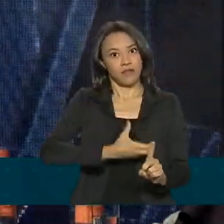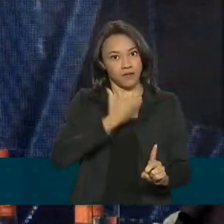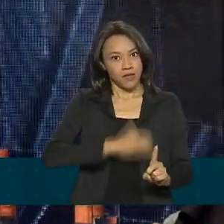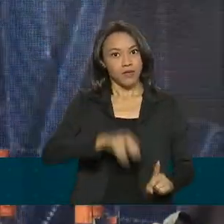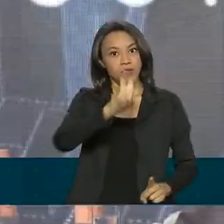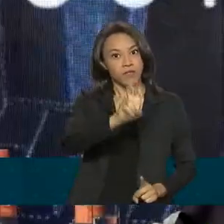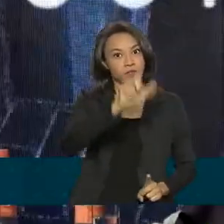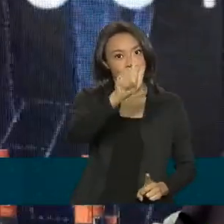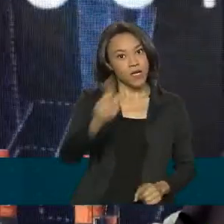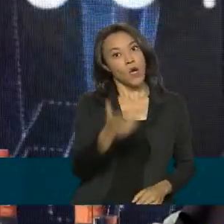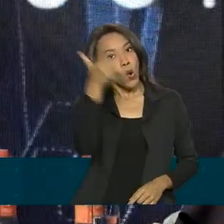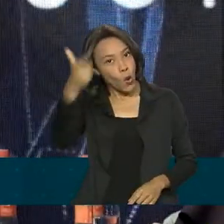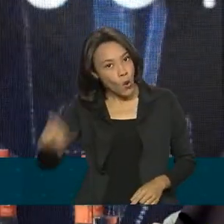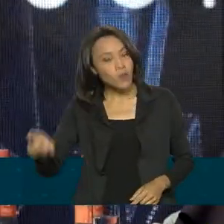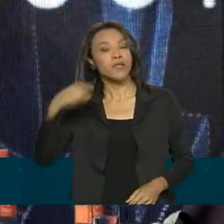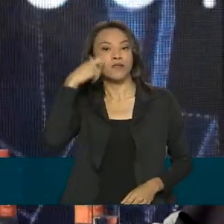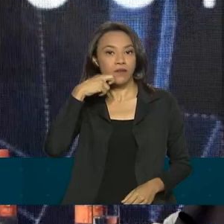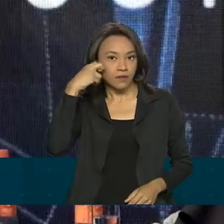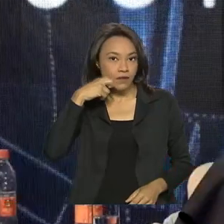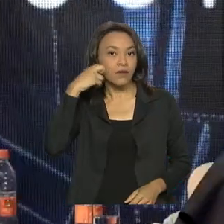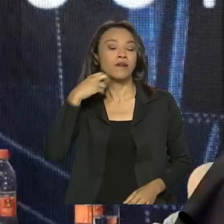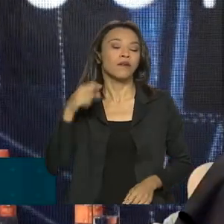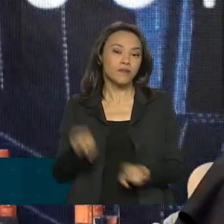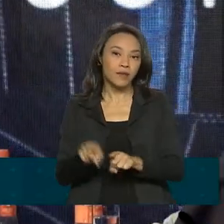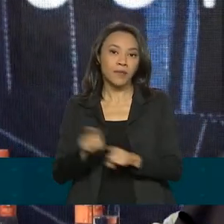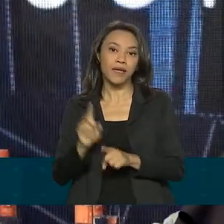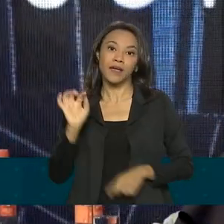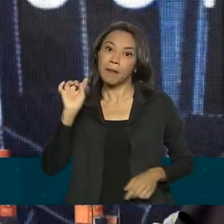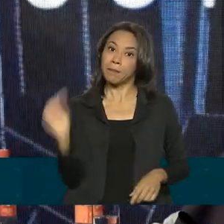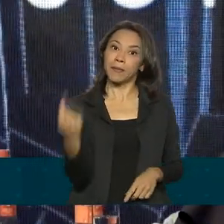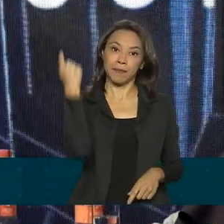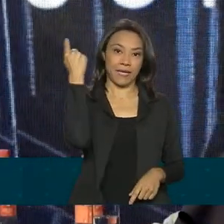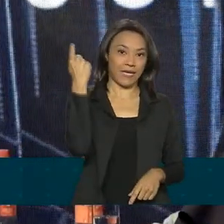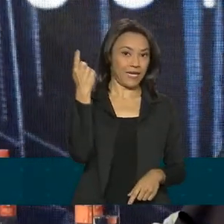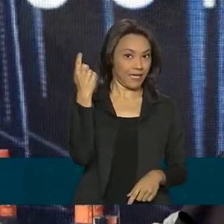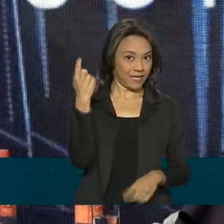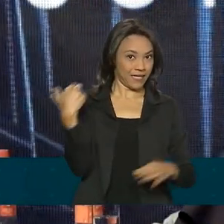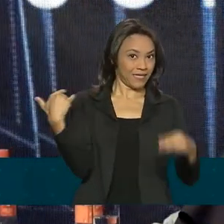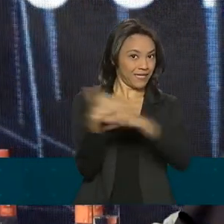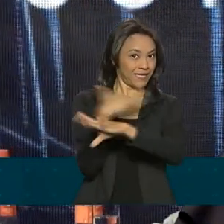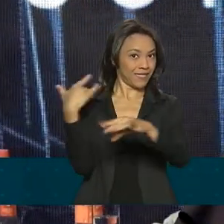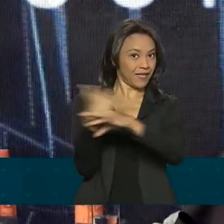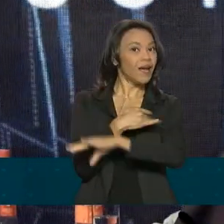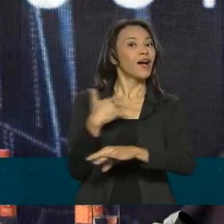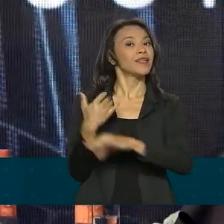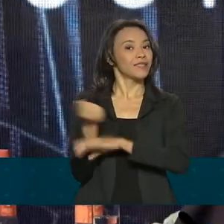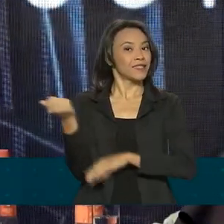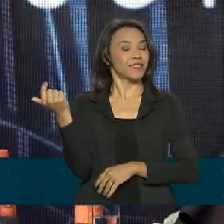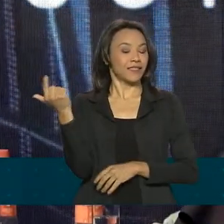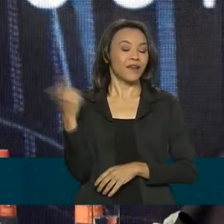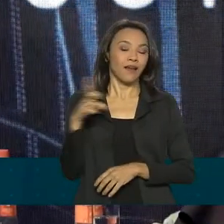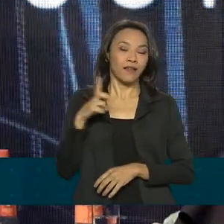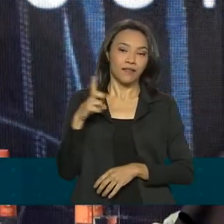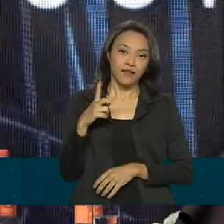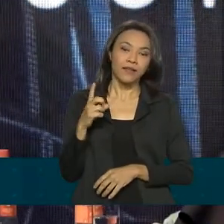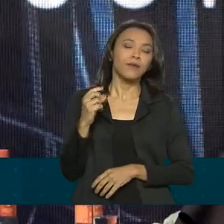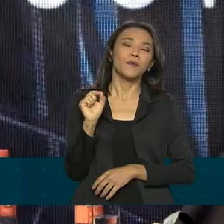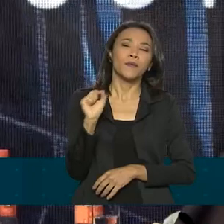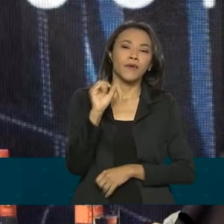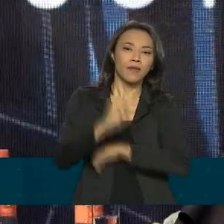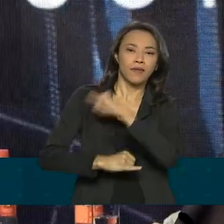já vai instalar. Natal vai ser a primeira cidade, vai ser uma degustação de 5G, um 5G